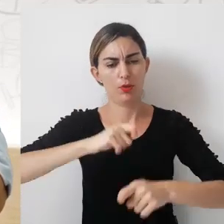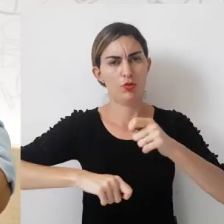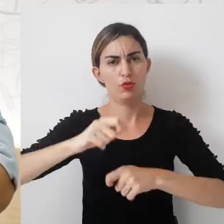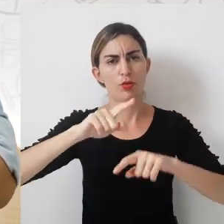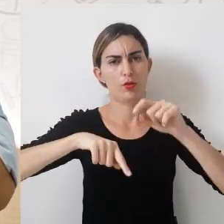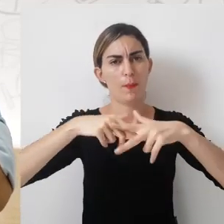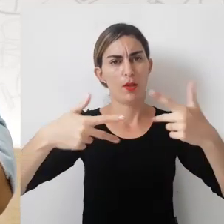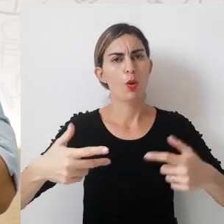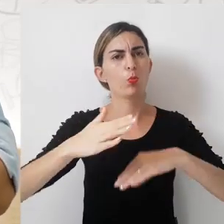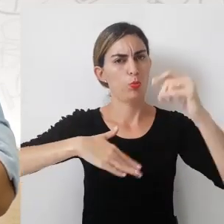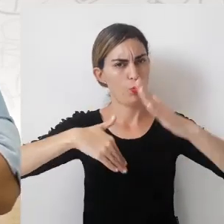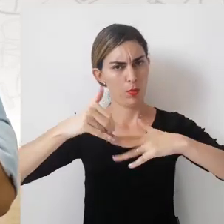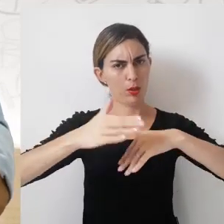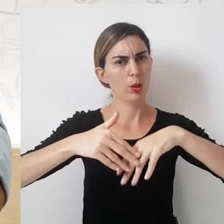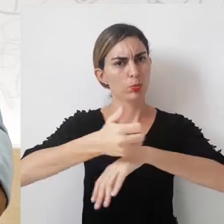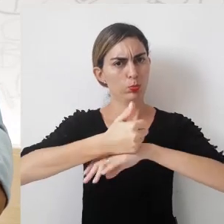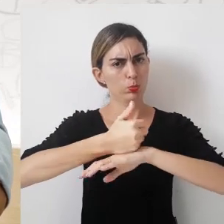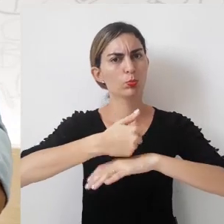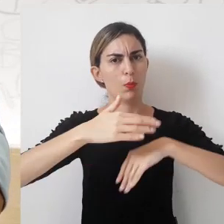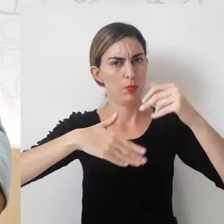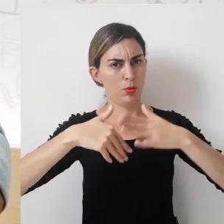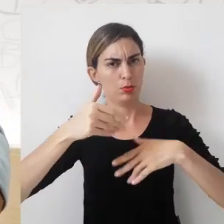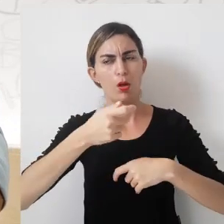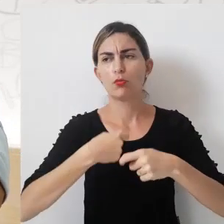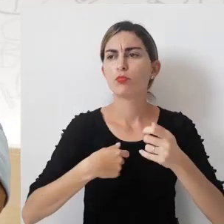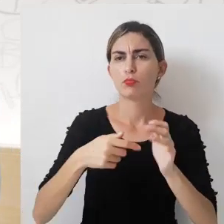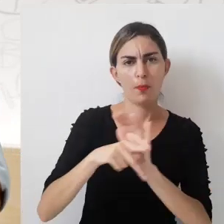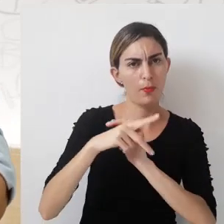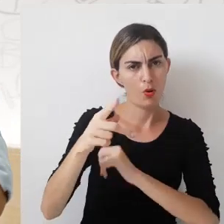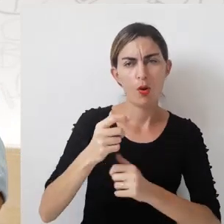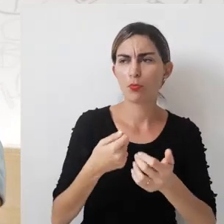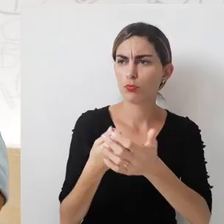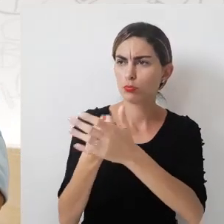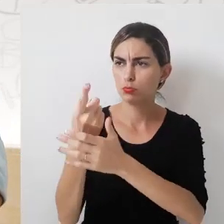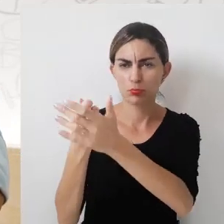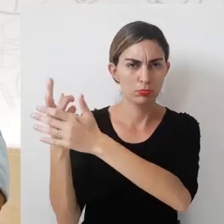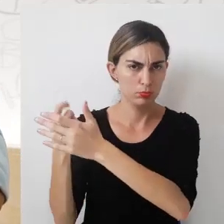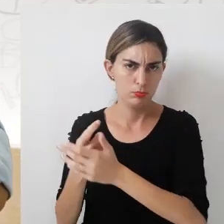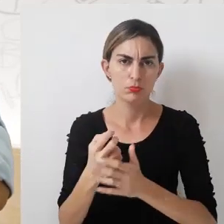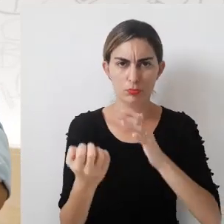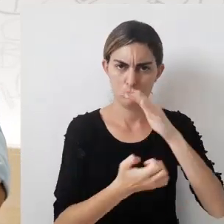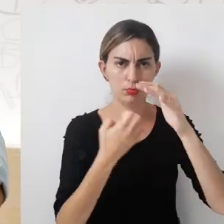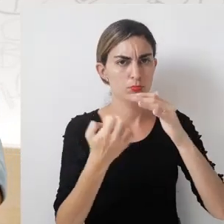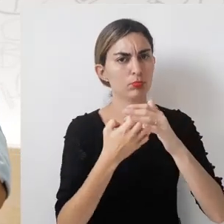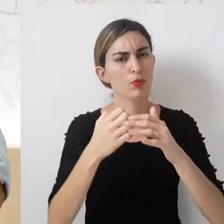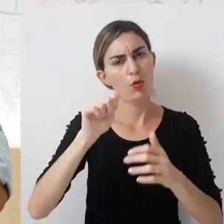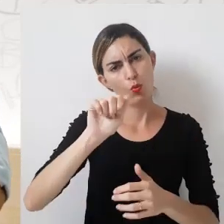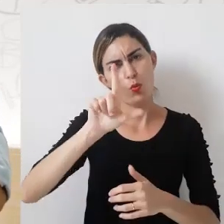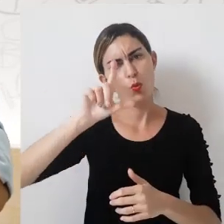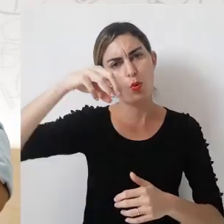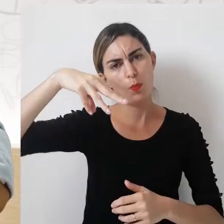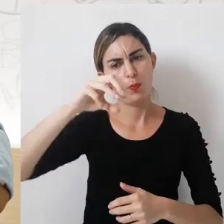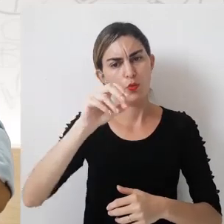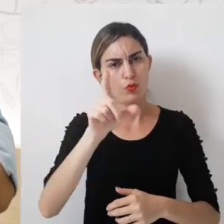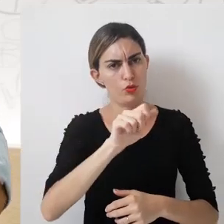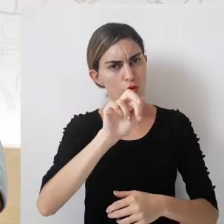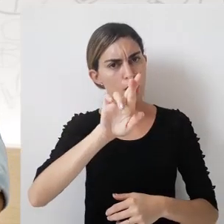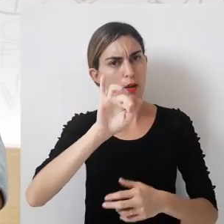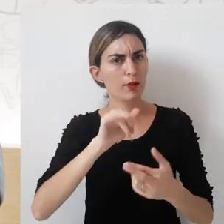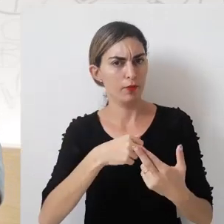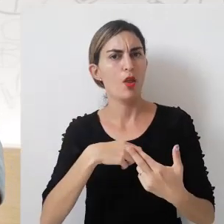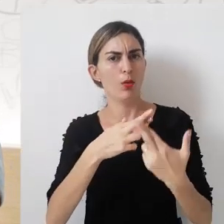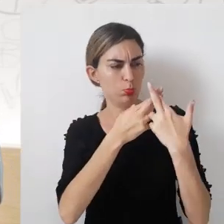materiais, competente e com habilidades para lidar com a parte de suprimentos da empresa. Então, o almoxarife pode